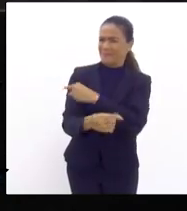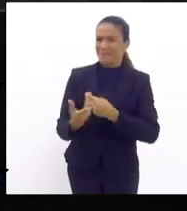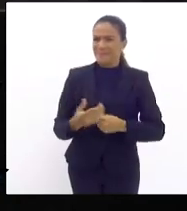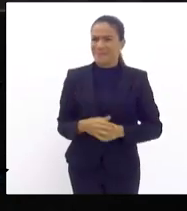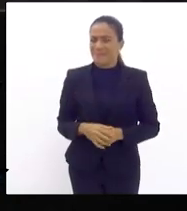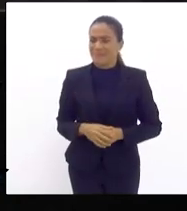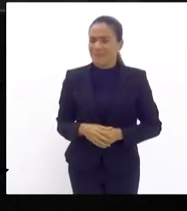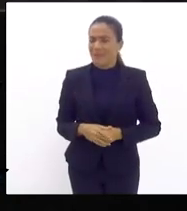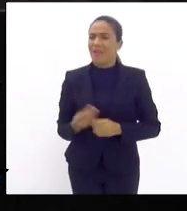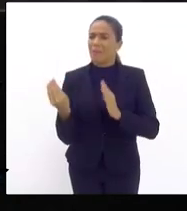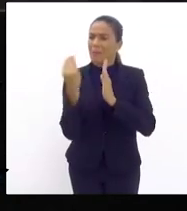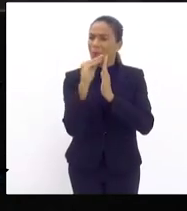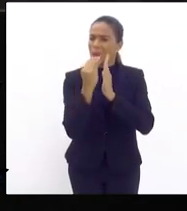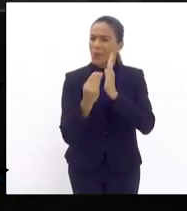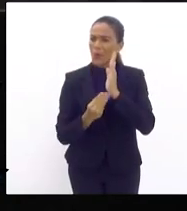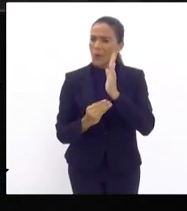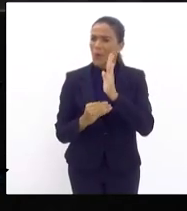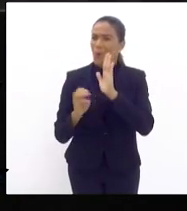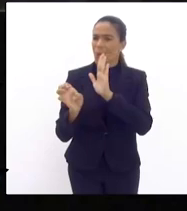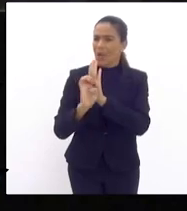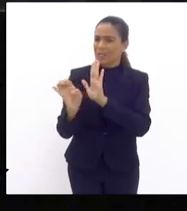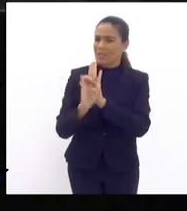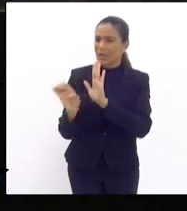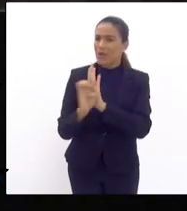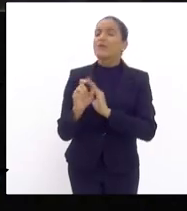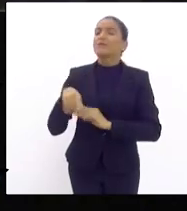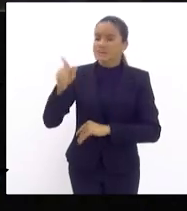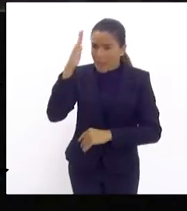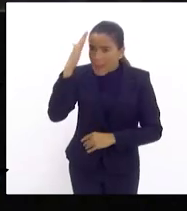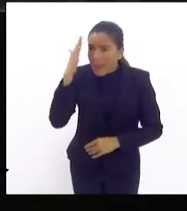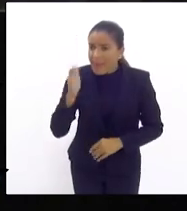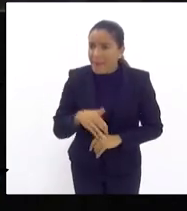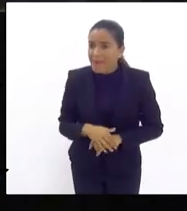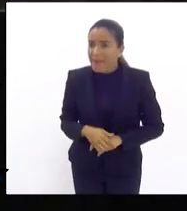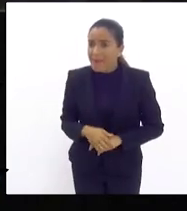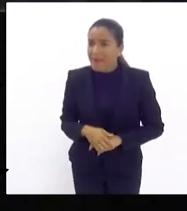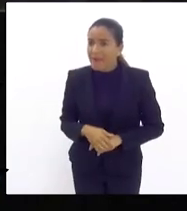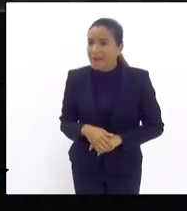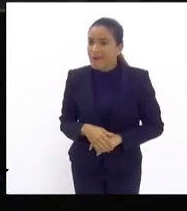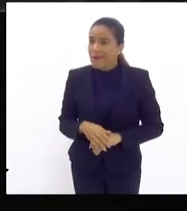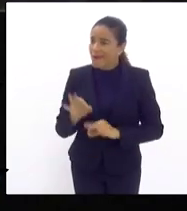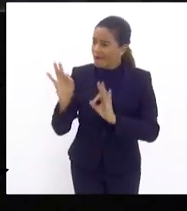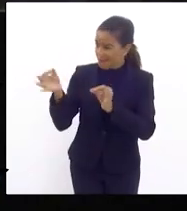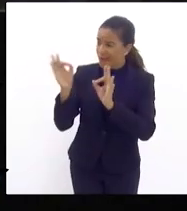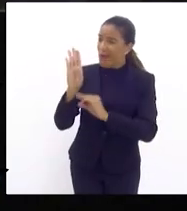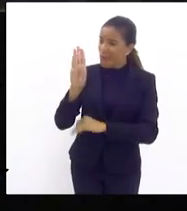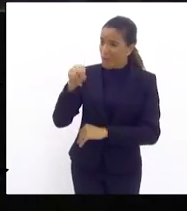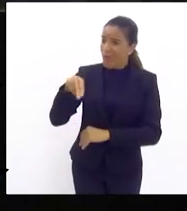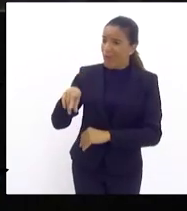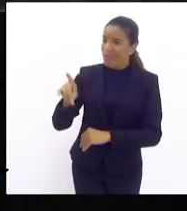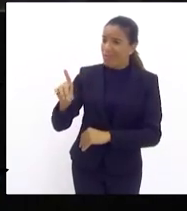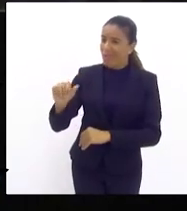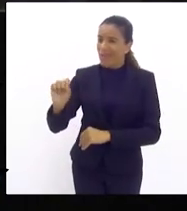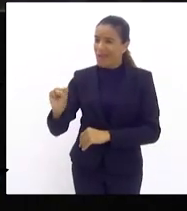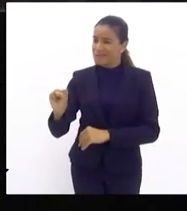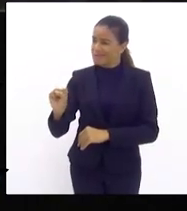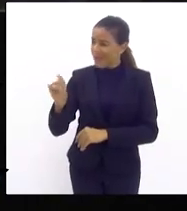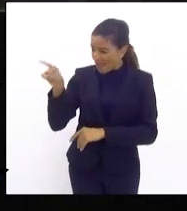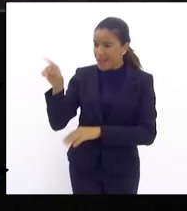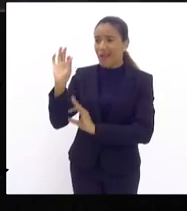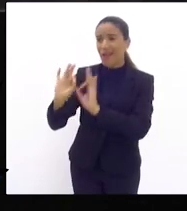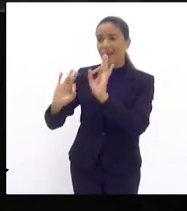edital é o deputado Sérgio Magalhães Sérgio Fernandes foi sabe quem? Ah o BNDES ele elaborou